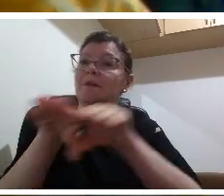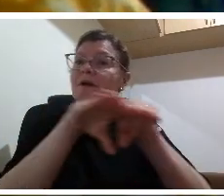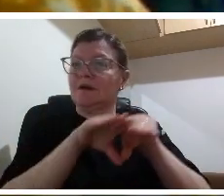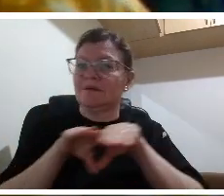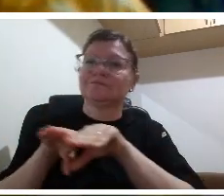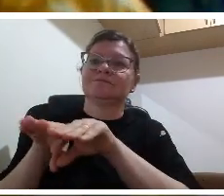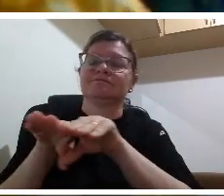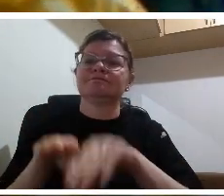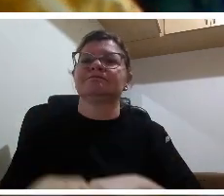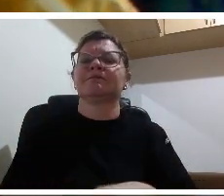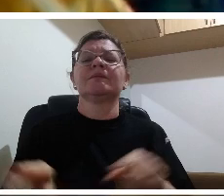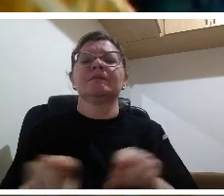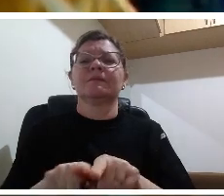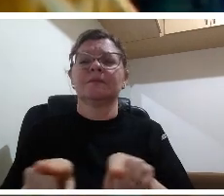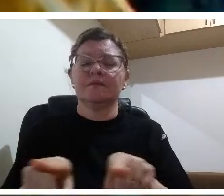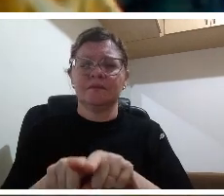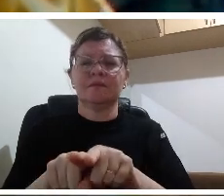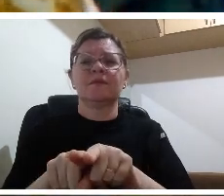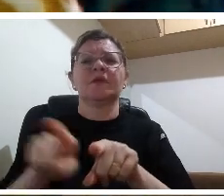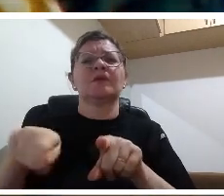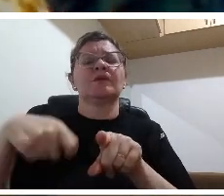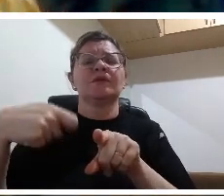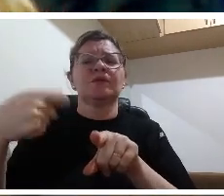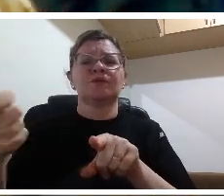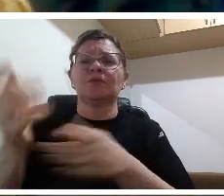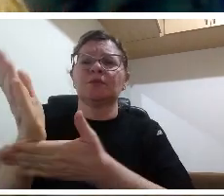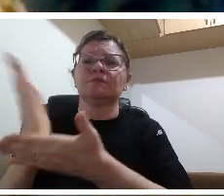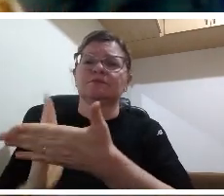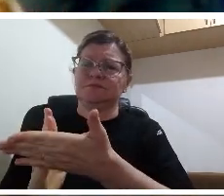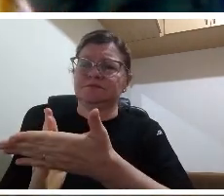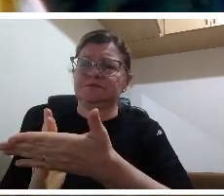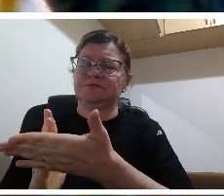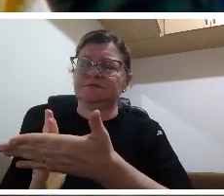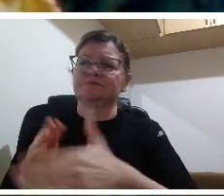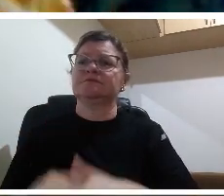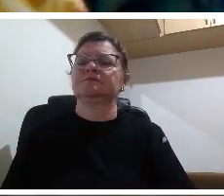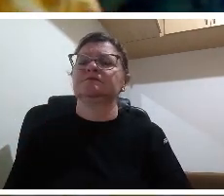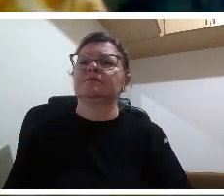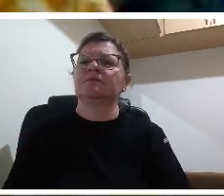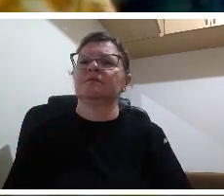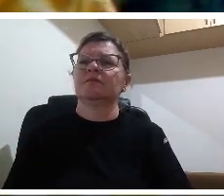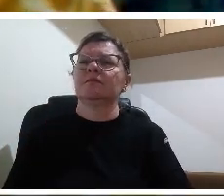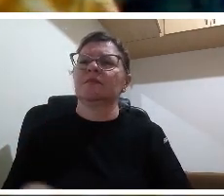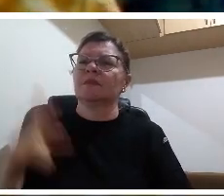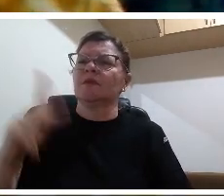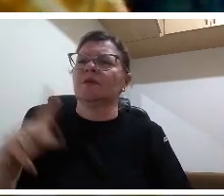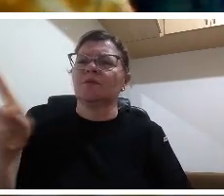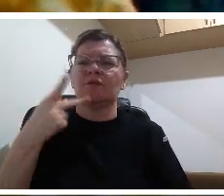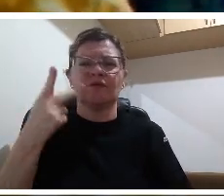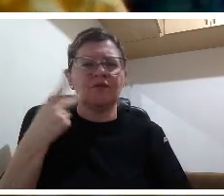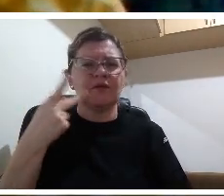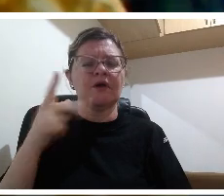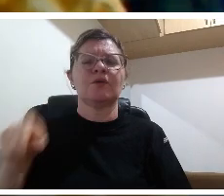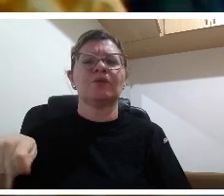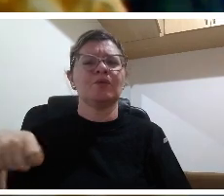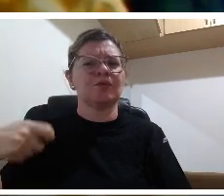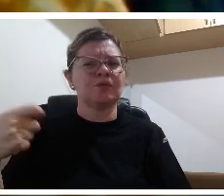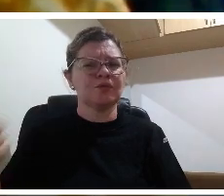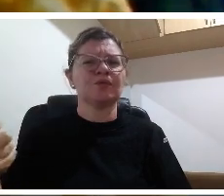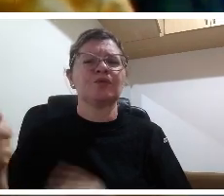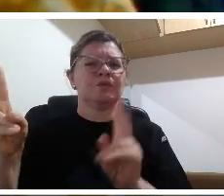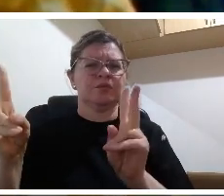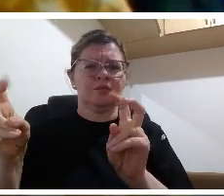forma que o professor tem que atingir os alunos através dos objetivos então o que e para quem eu estou ensinando